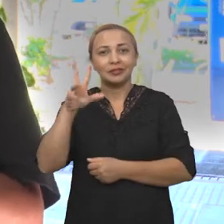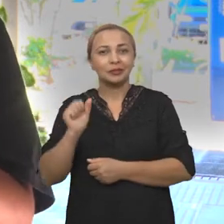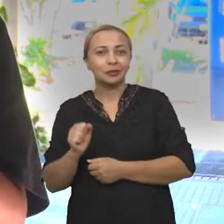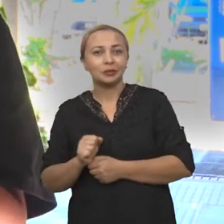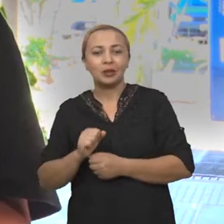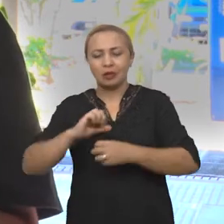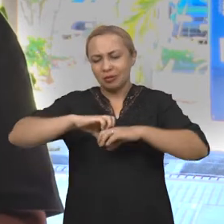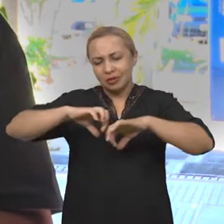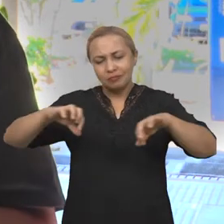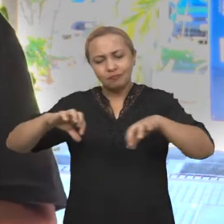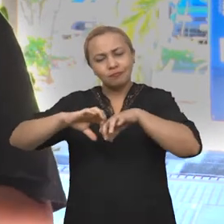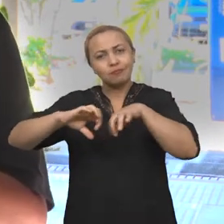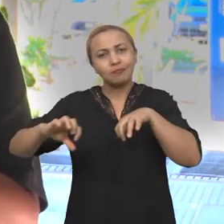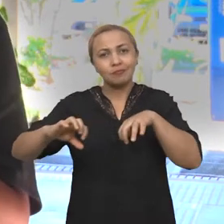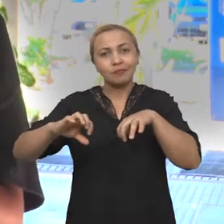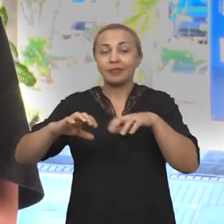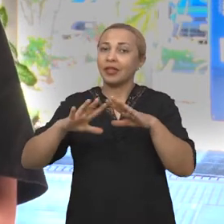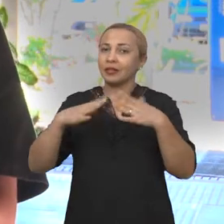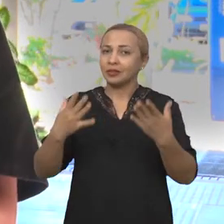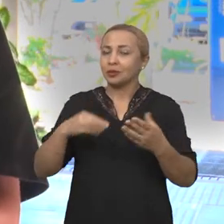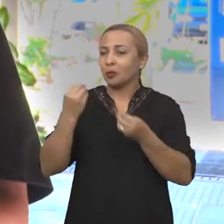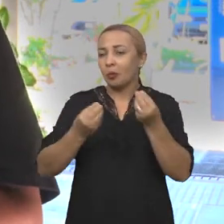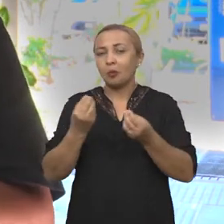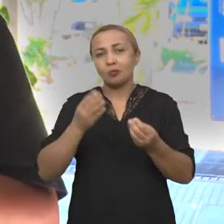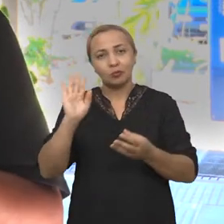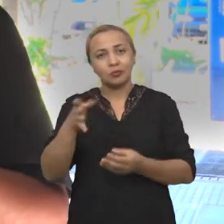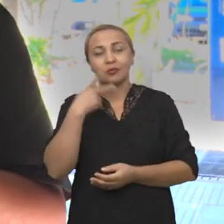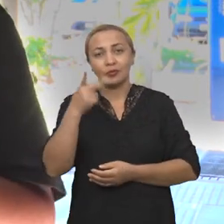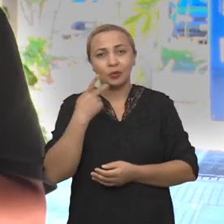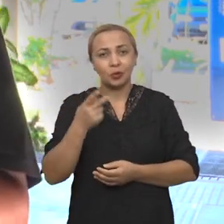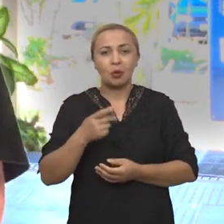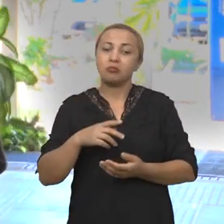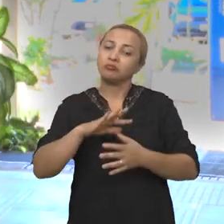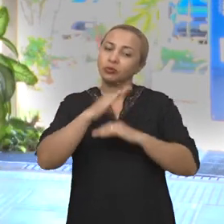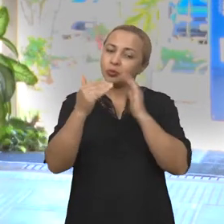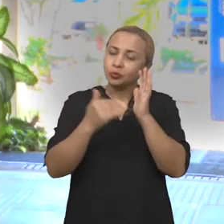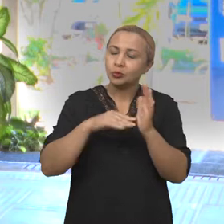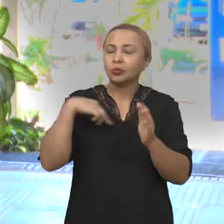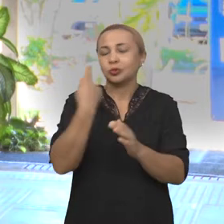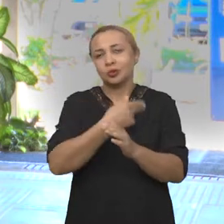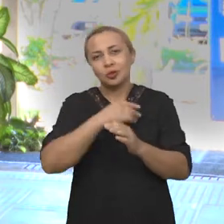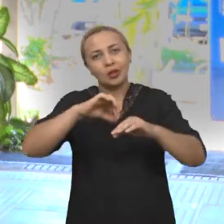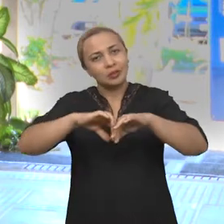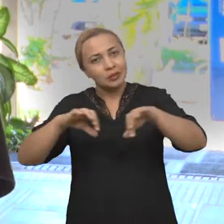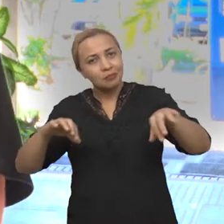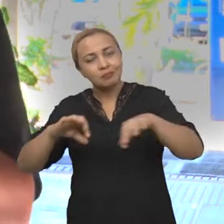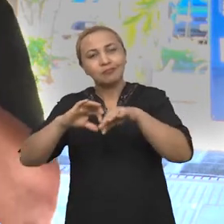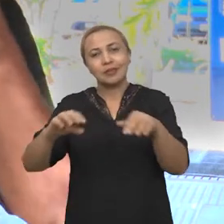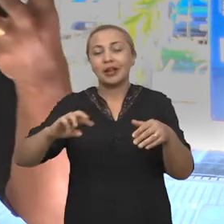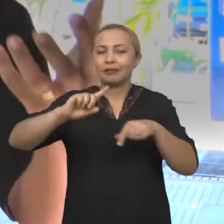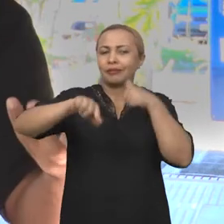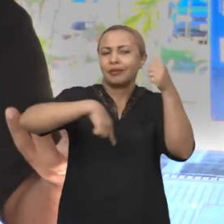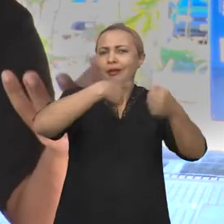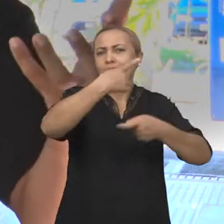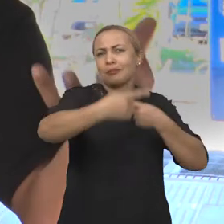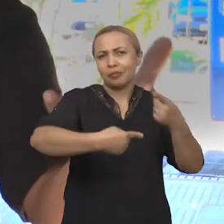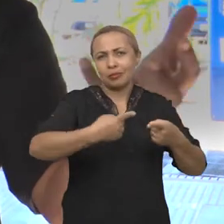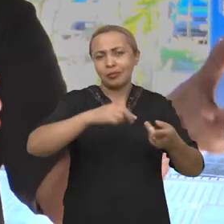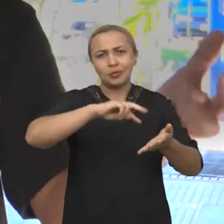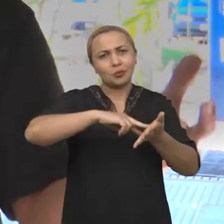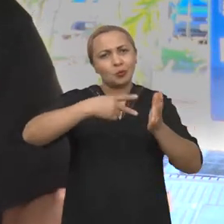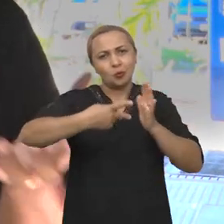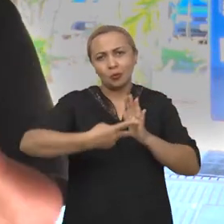isolamos, embora, como eu já mencionei aqui, nem tudo que a gente isola se converte depois numa